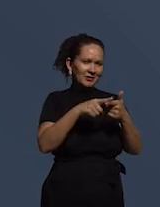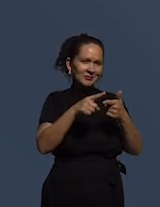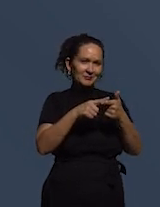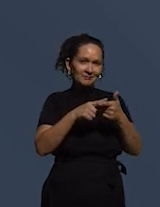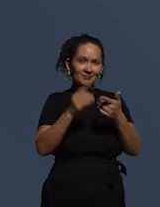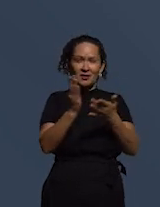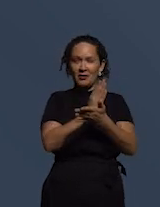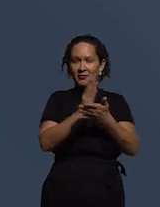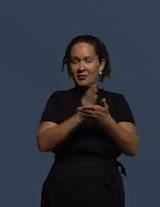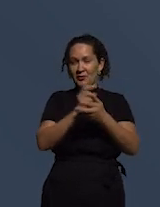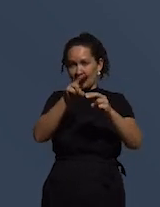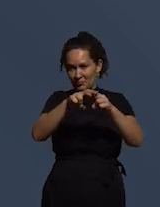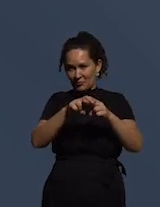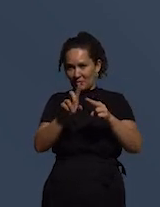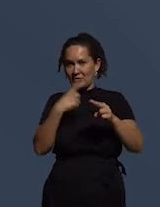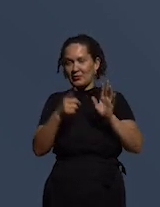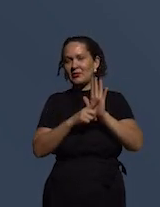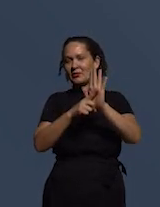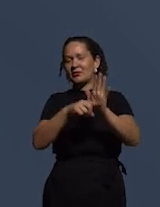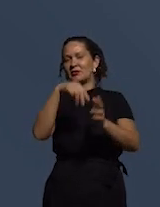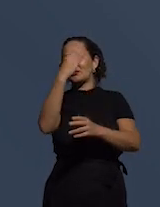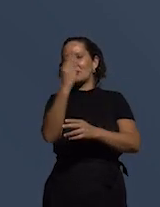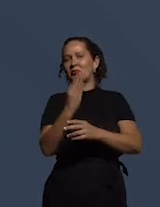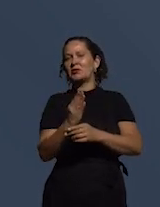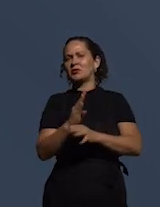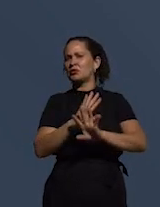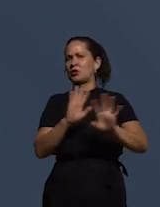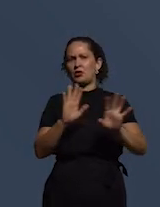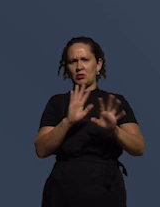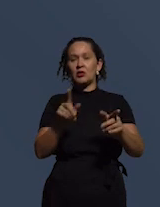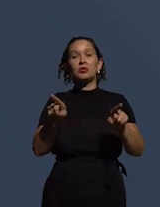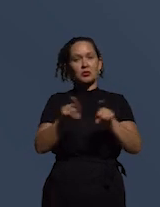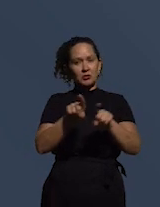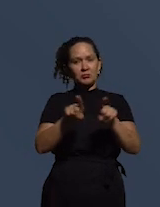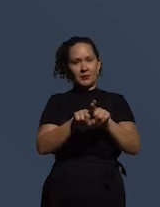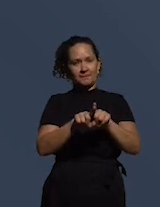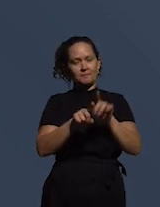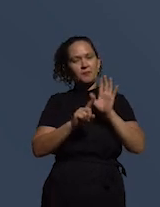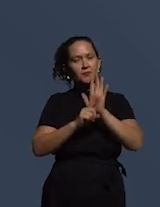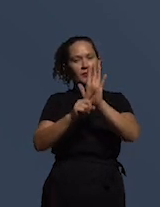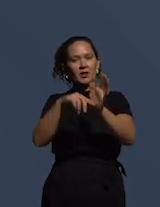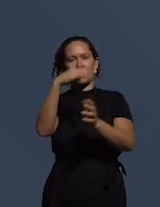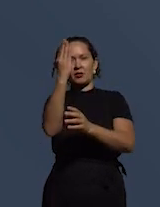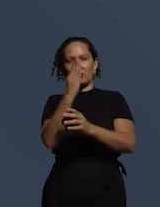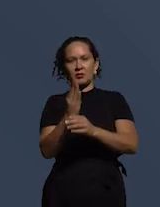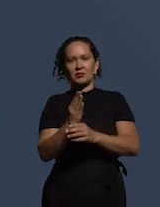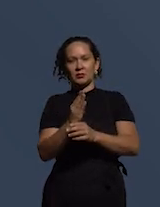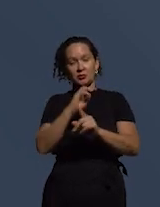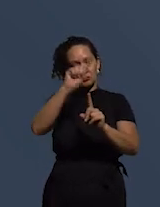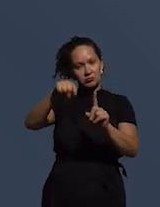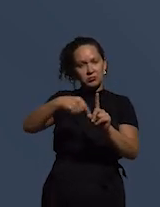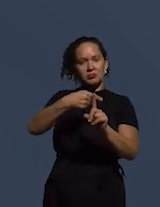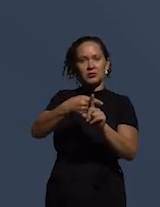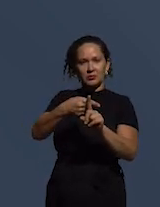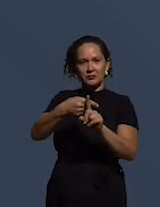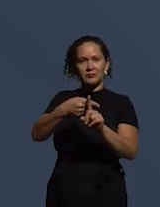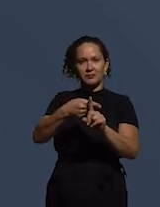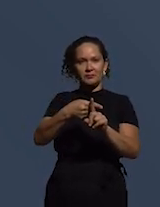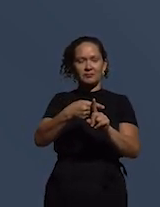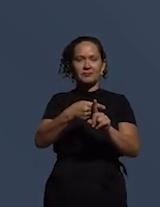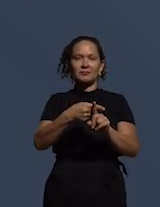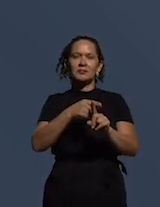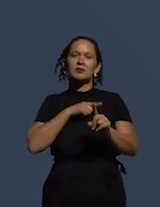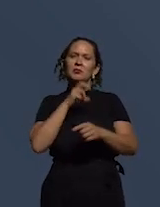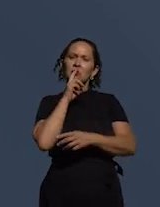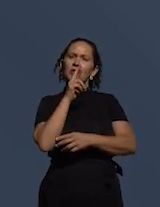isso a gente tenha colocado o Brasil como talvez não também por isso a gente colocou o Brasil numa tendência positiva e aí eu